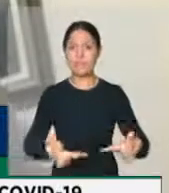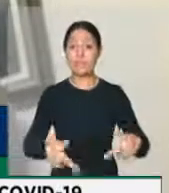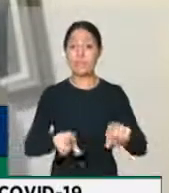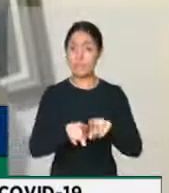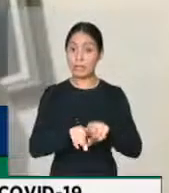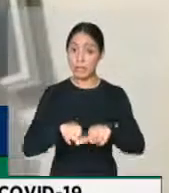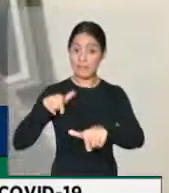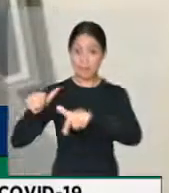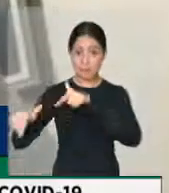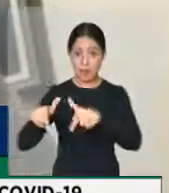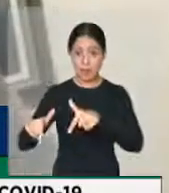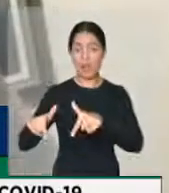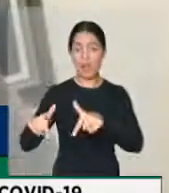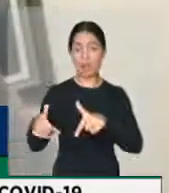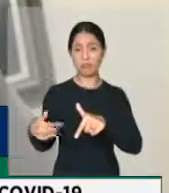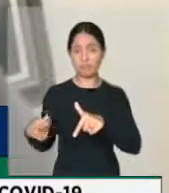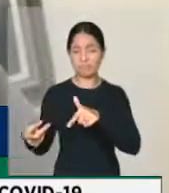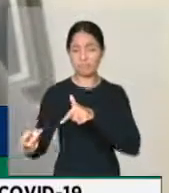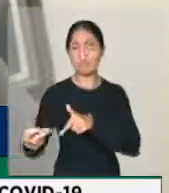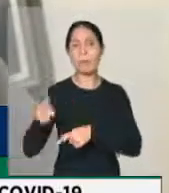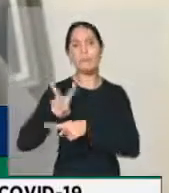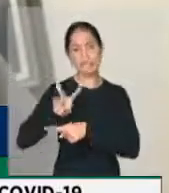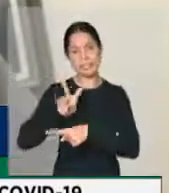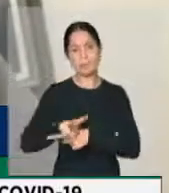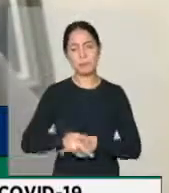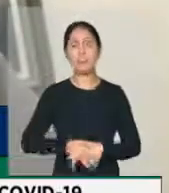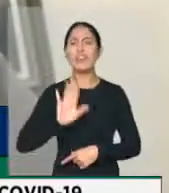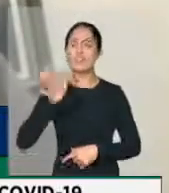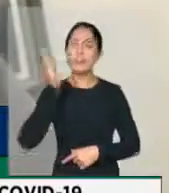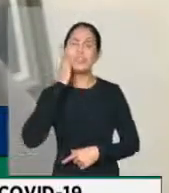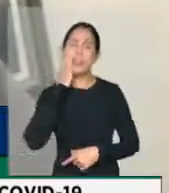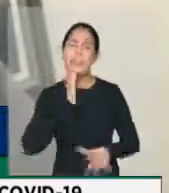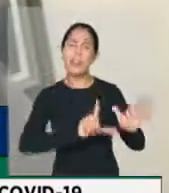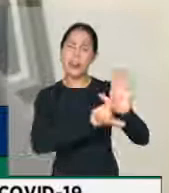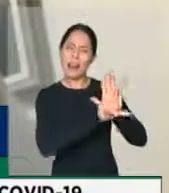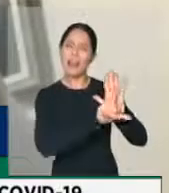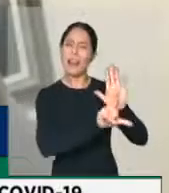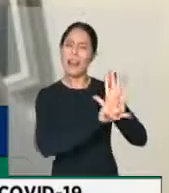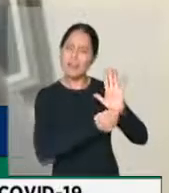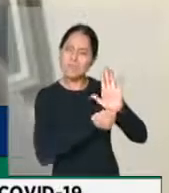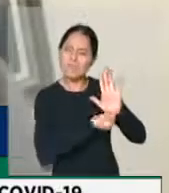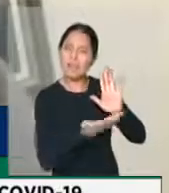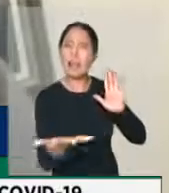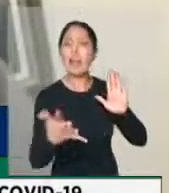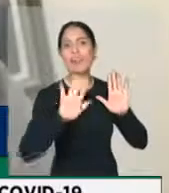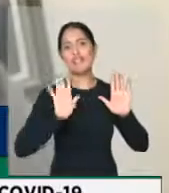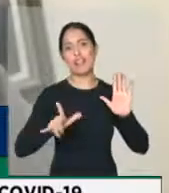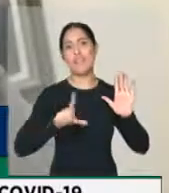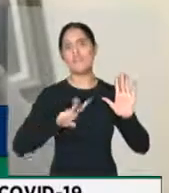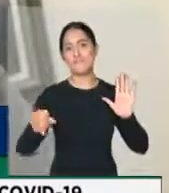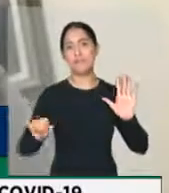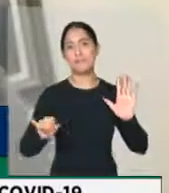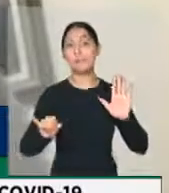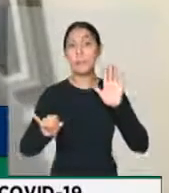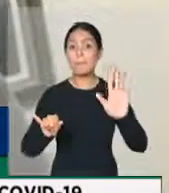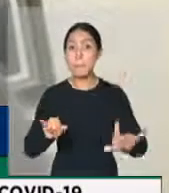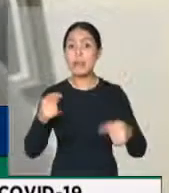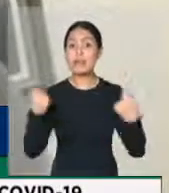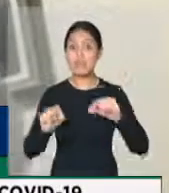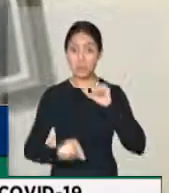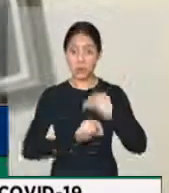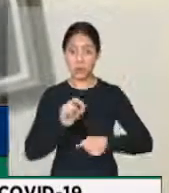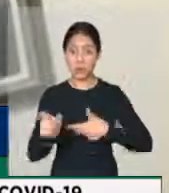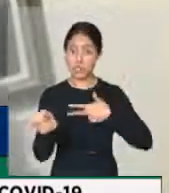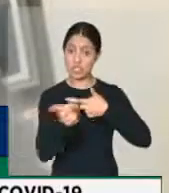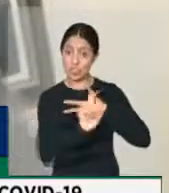ainda um longo caminho pela frente, existe uma série de leis a serem aprovadas, uma série de medidas que o Executivo precisa liderar